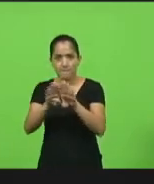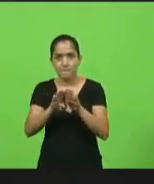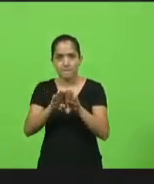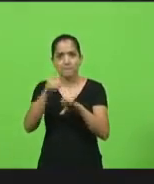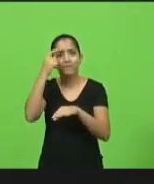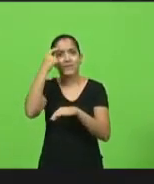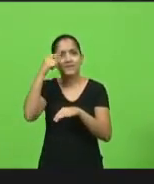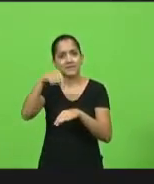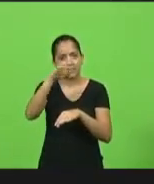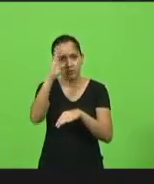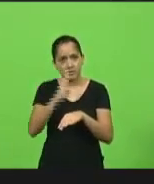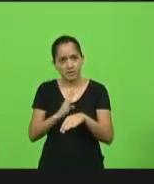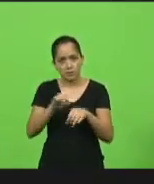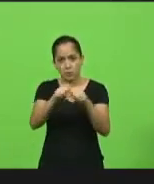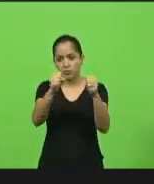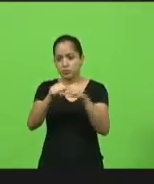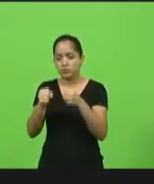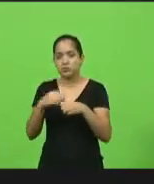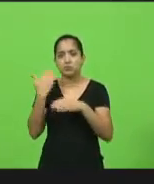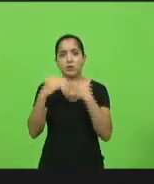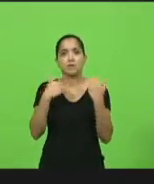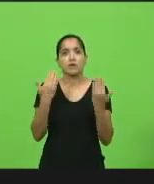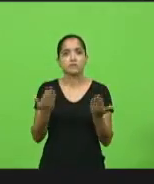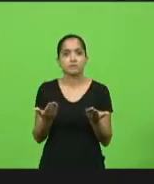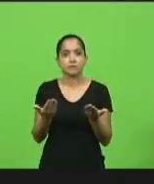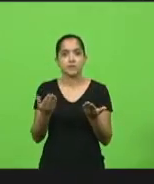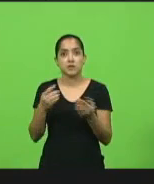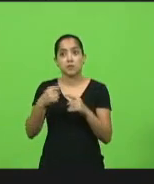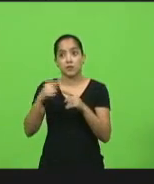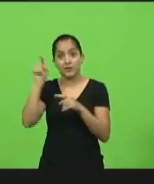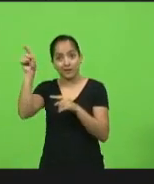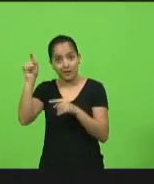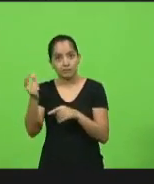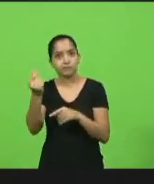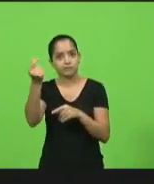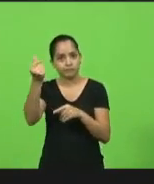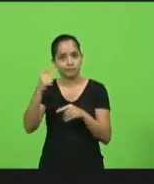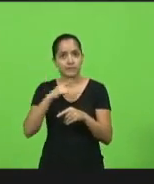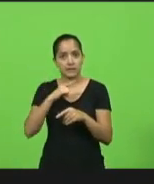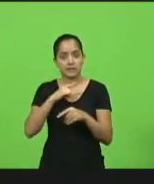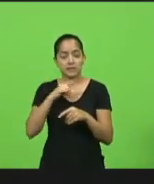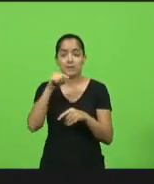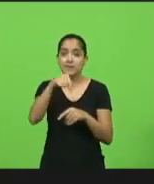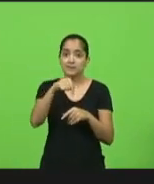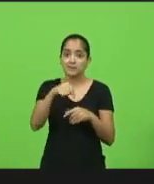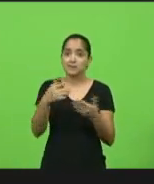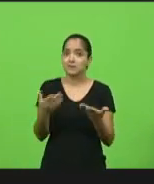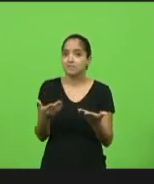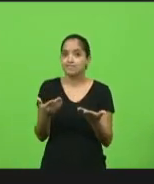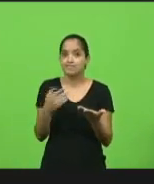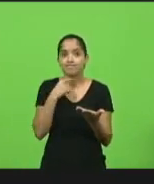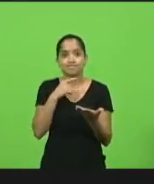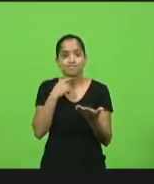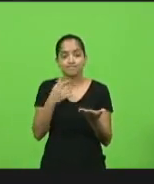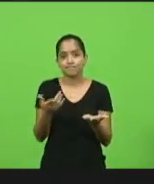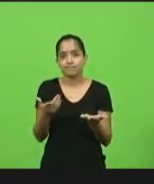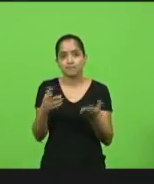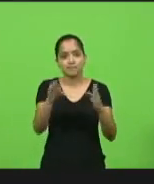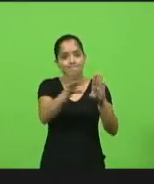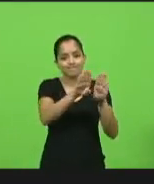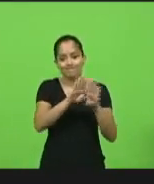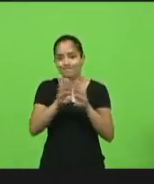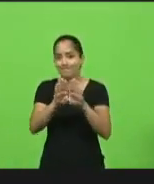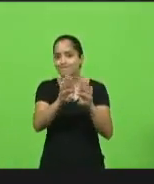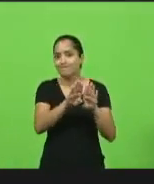Brasil, impossível, quebra todo mundo e morre todo mundo, porque lá conseguiam subsidiar. Agora, aqui não tem jeito. O lockdown não tem